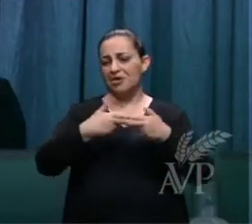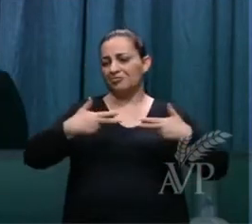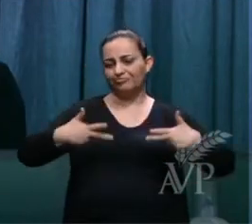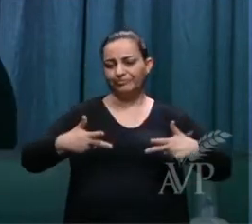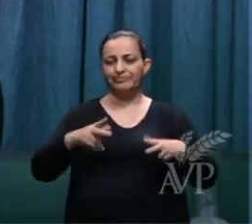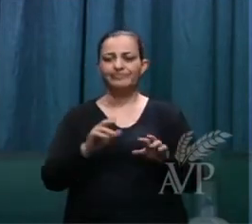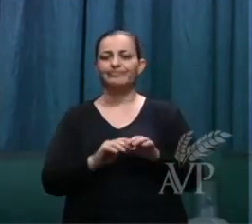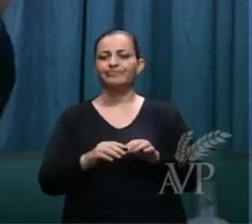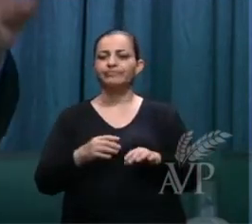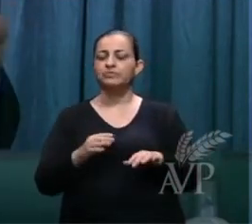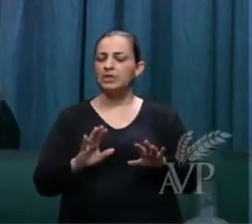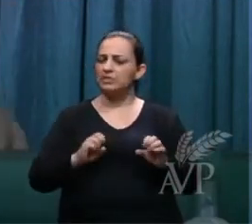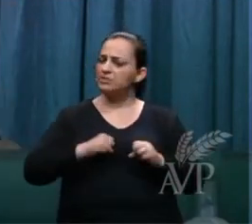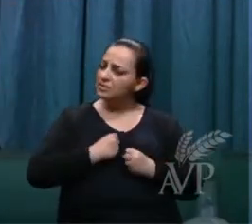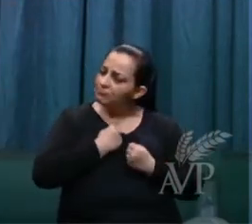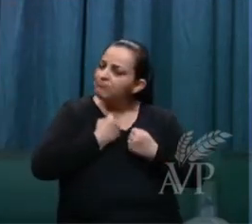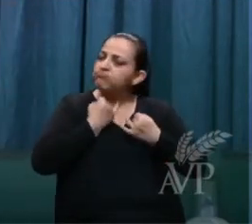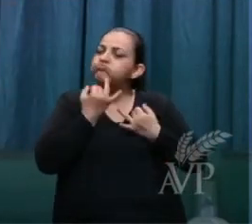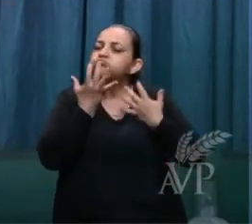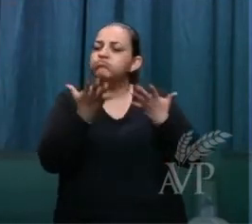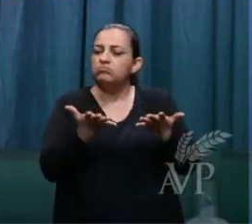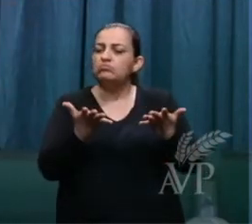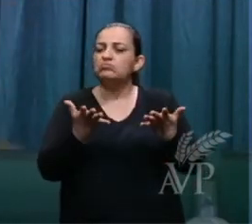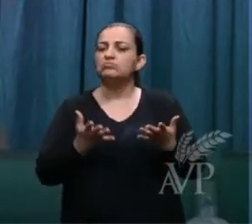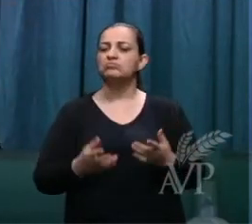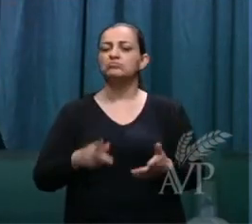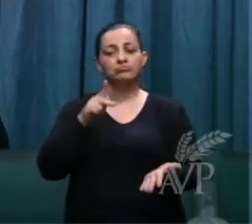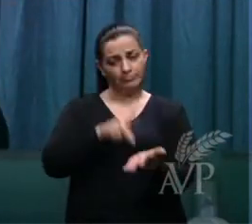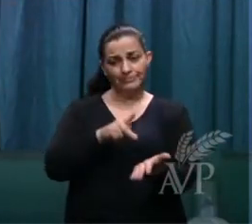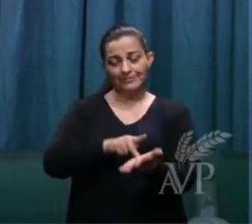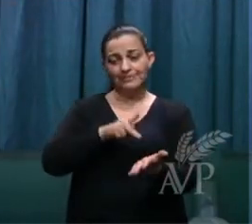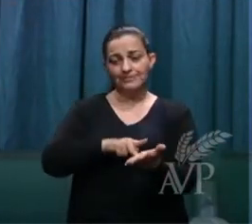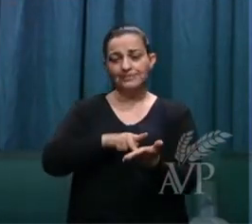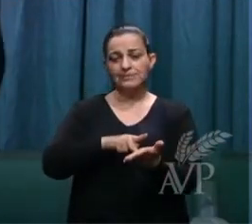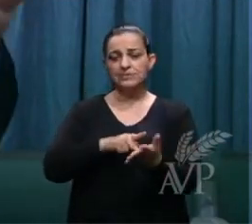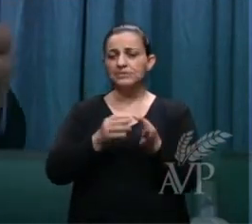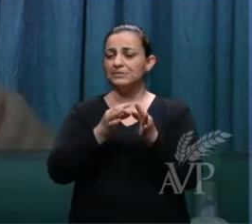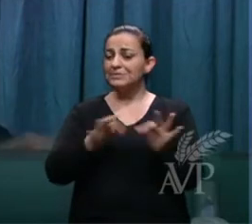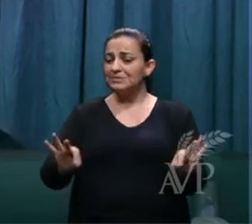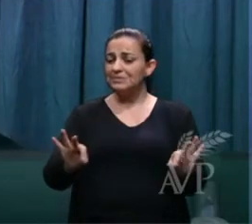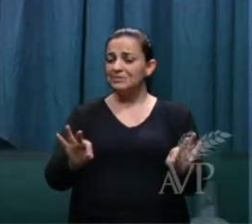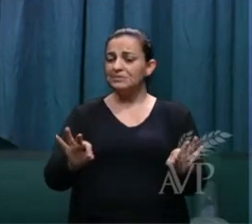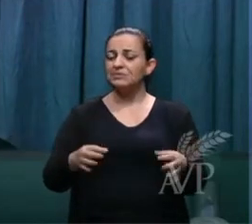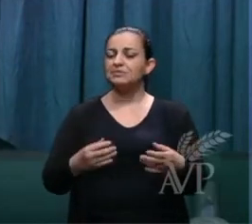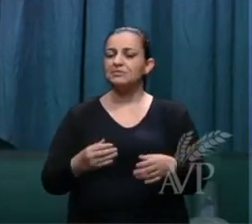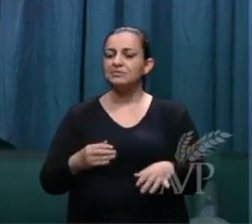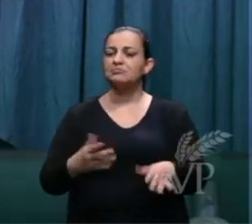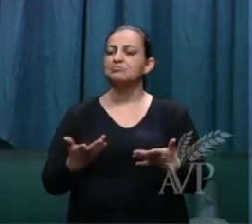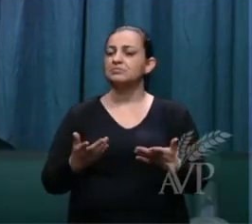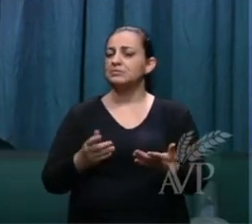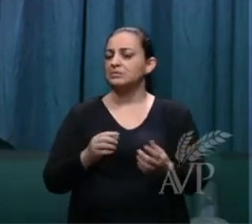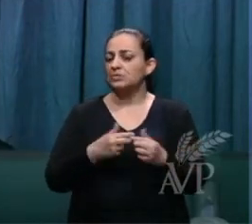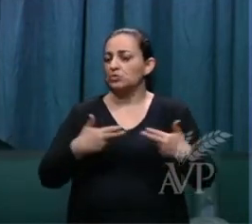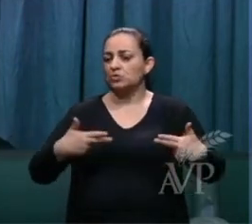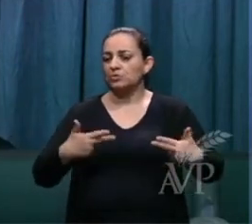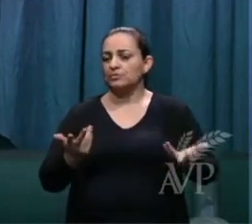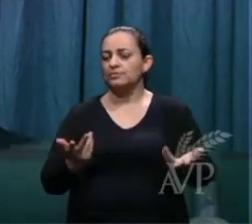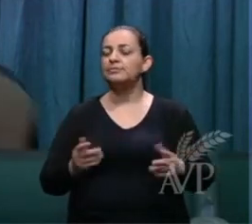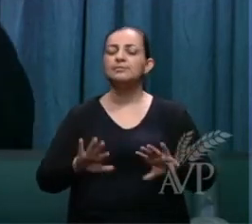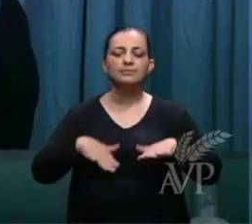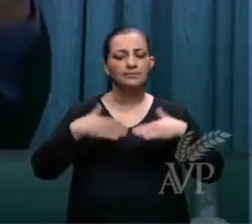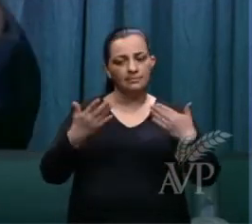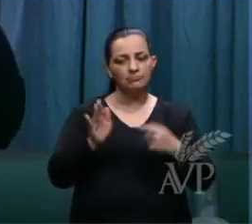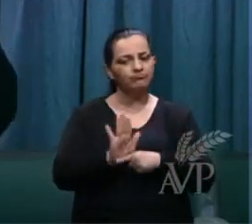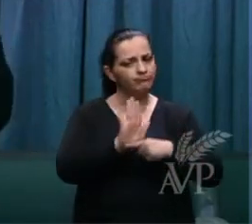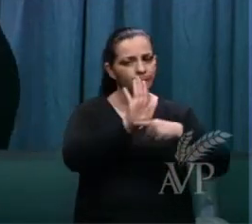ela tem que ser espontânea entende deve ser espontânea quando você